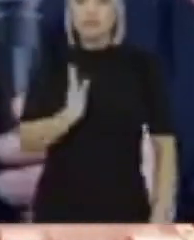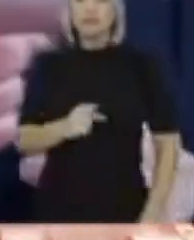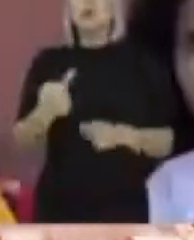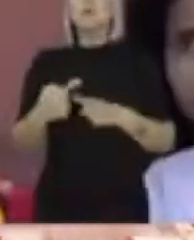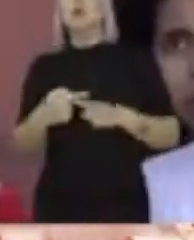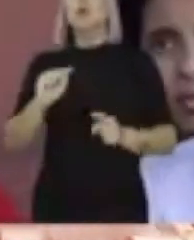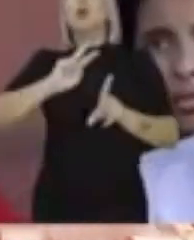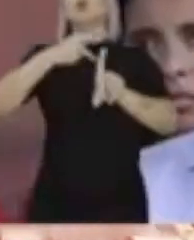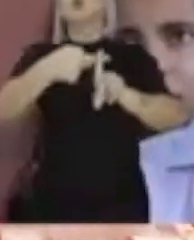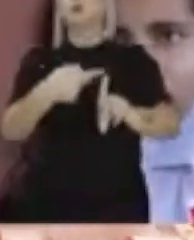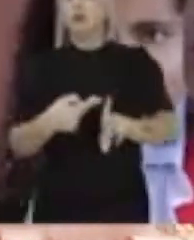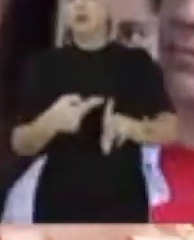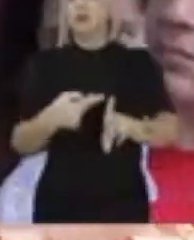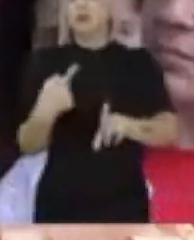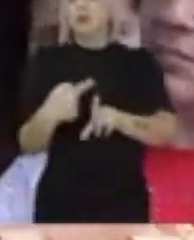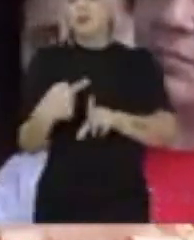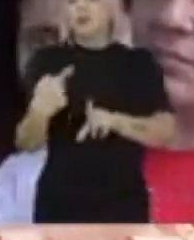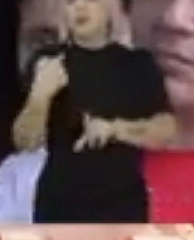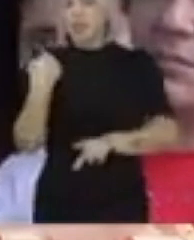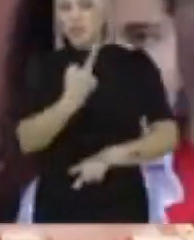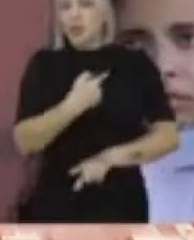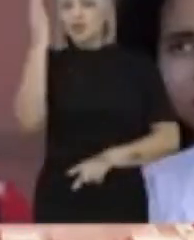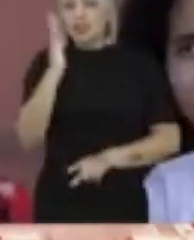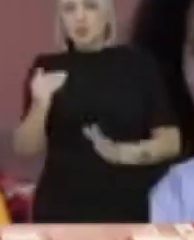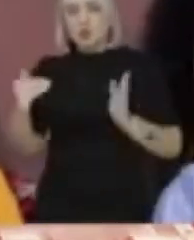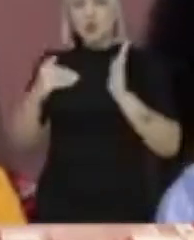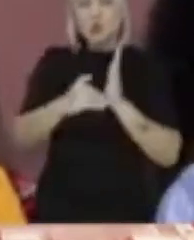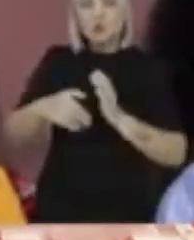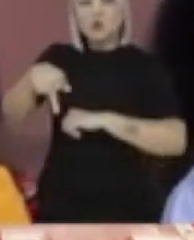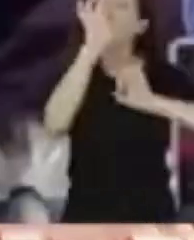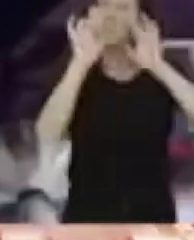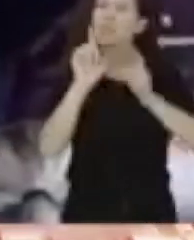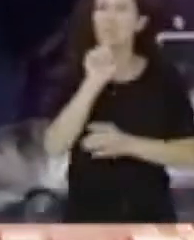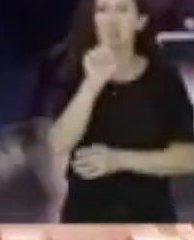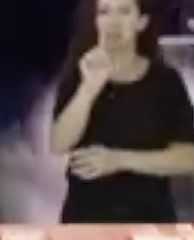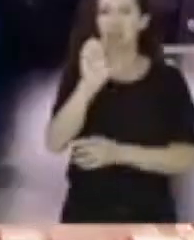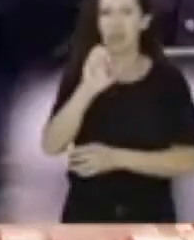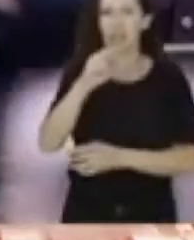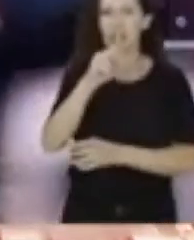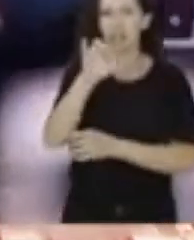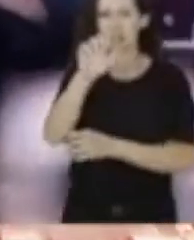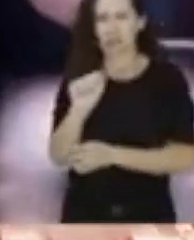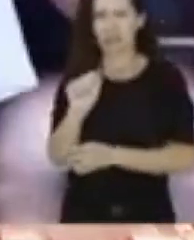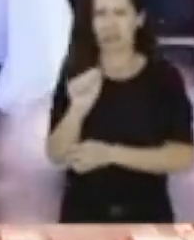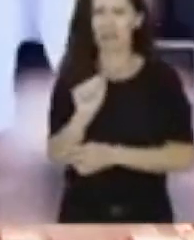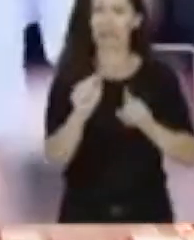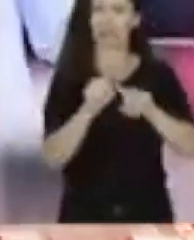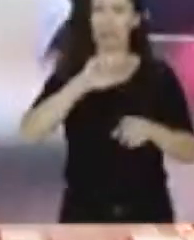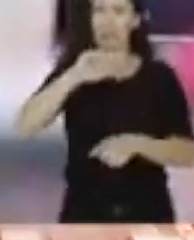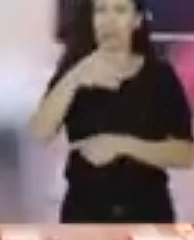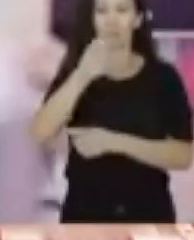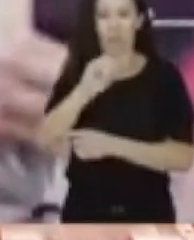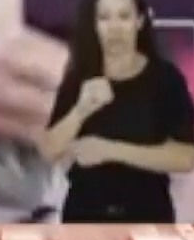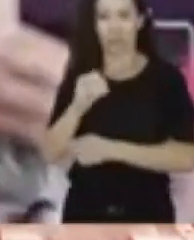tem batido muito nessa tecla aqui, de que a candidatura dele não é uma candidatura do PT, que ele quer fazer um movimento pela democracia. Isso